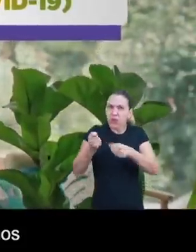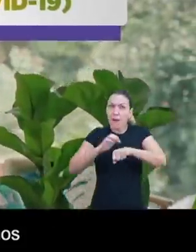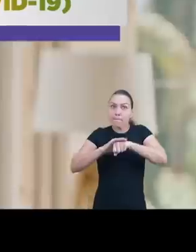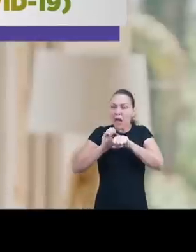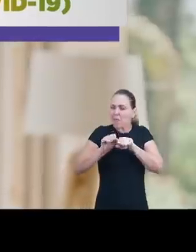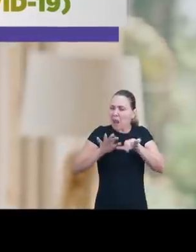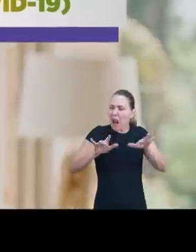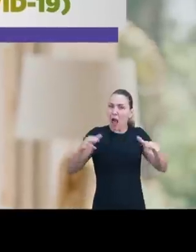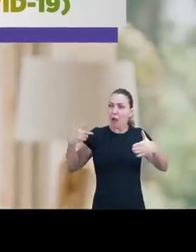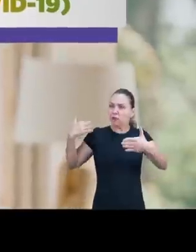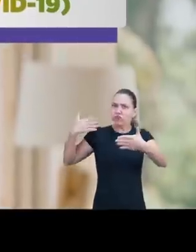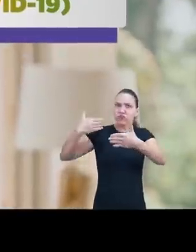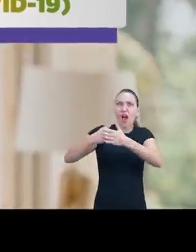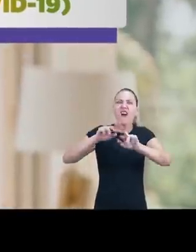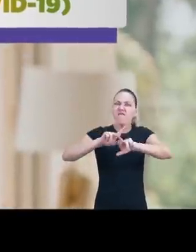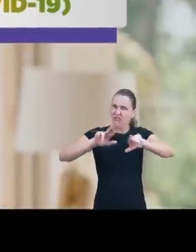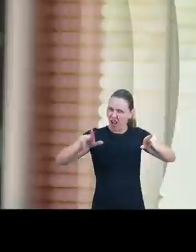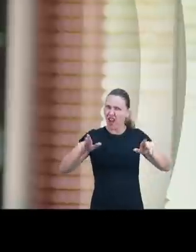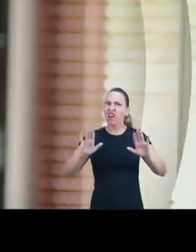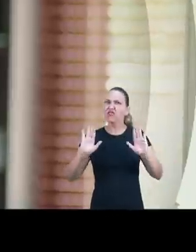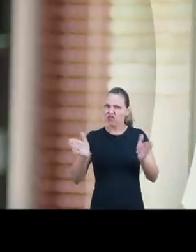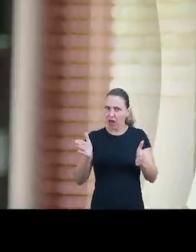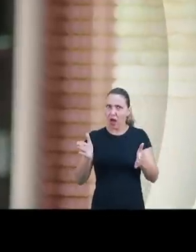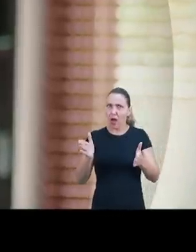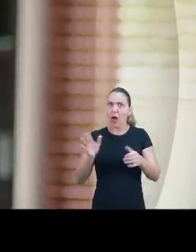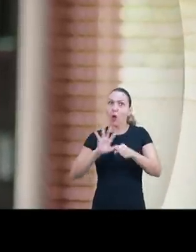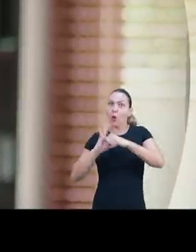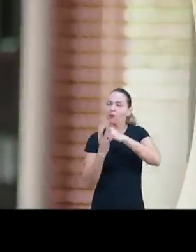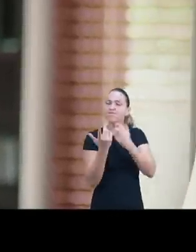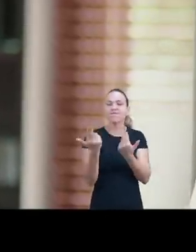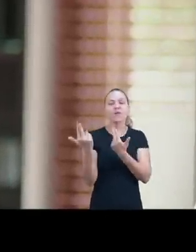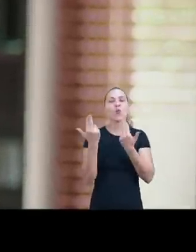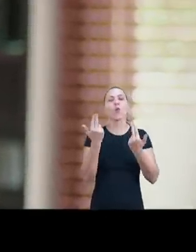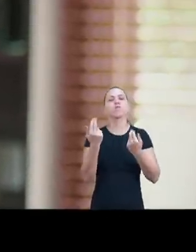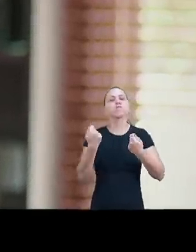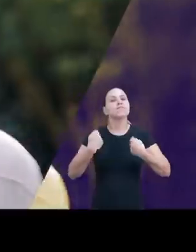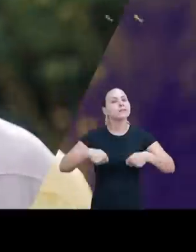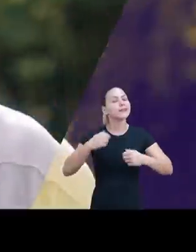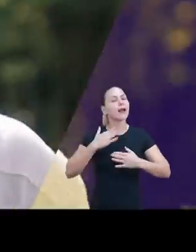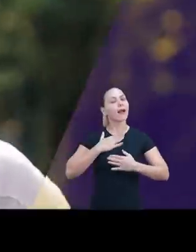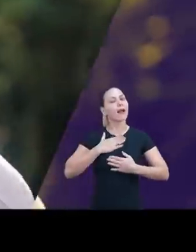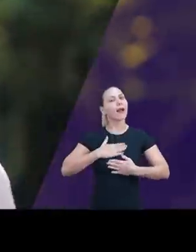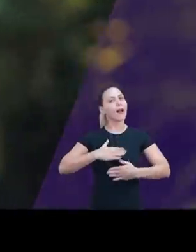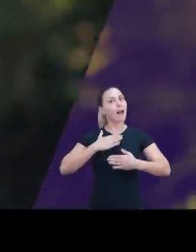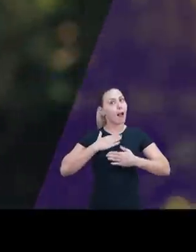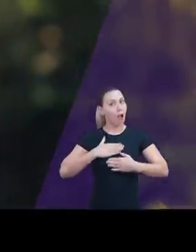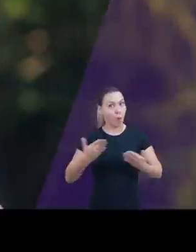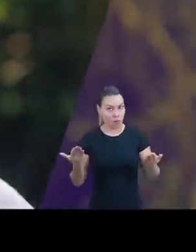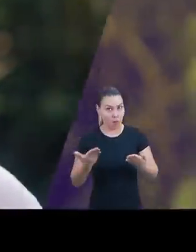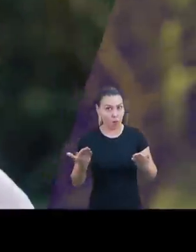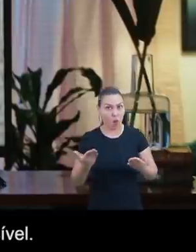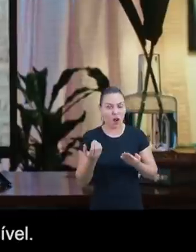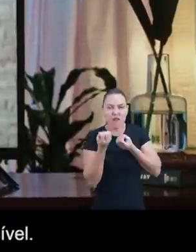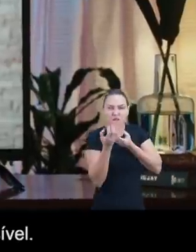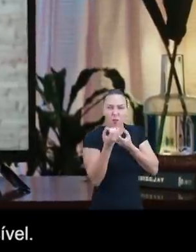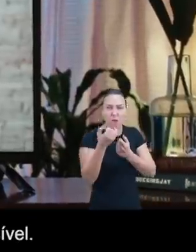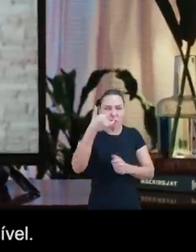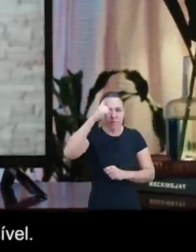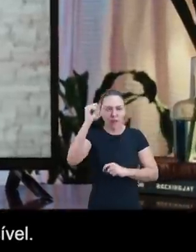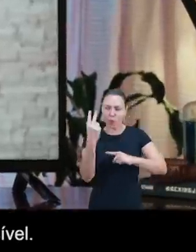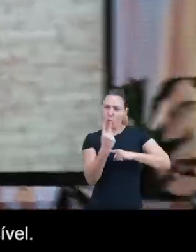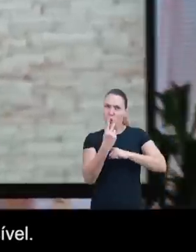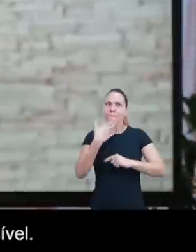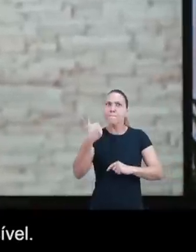e controlamos muitas epidemias ao longo da nossa história. E com o coronavírus, não vai ser diferente. O negócio agora é ter calma. Fique